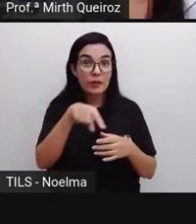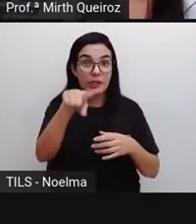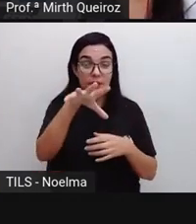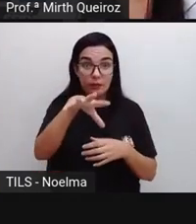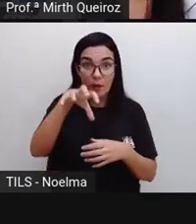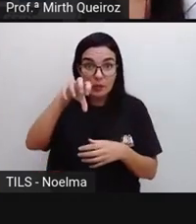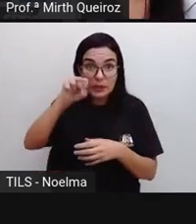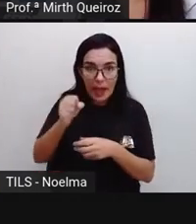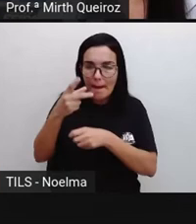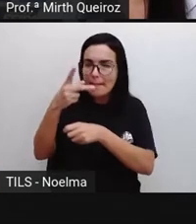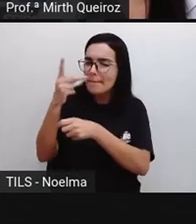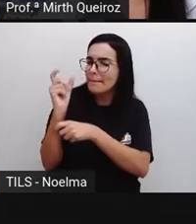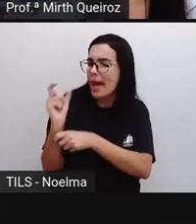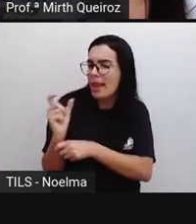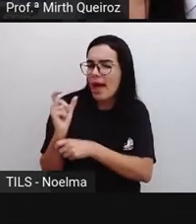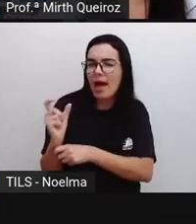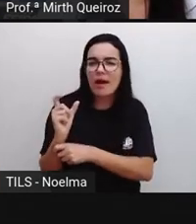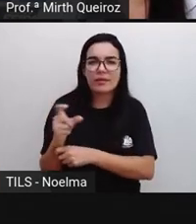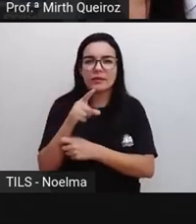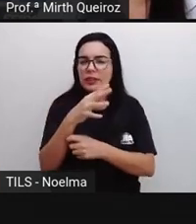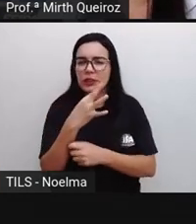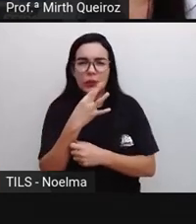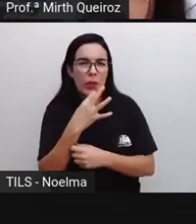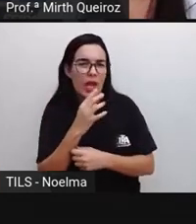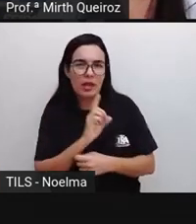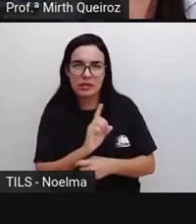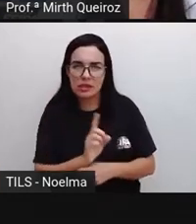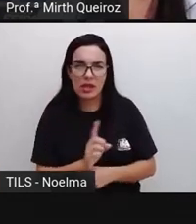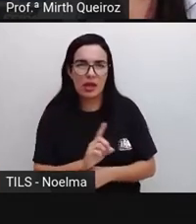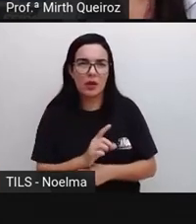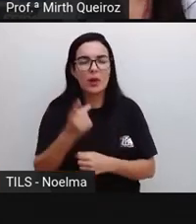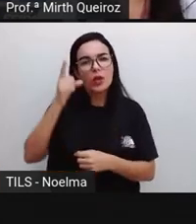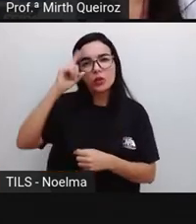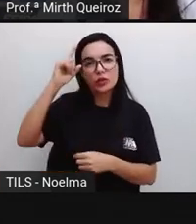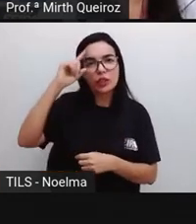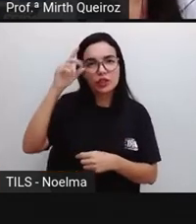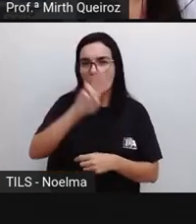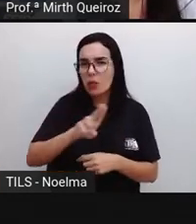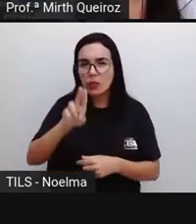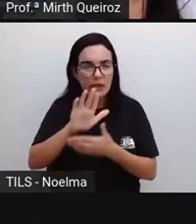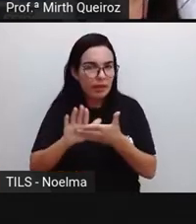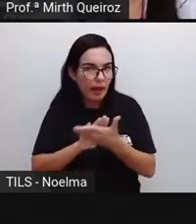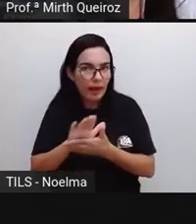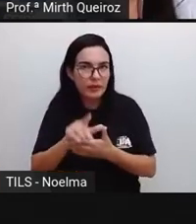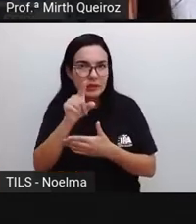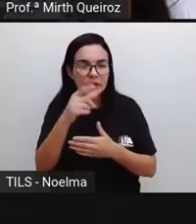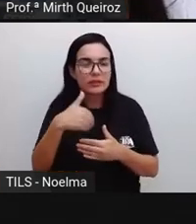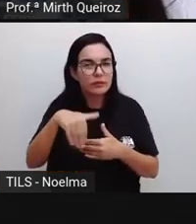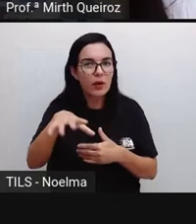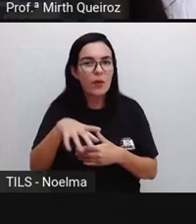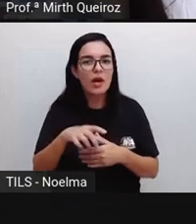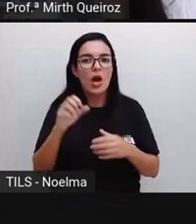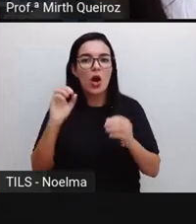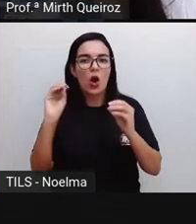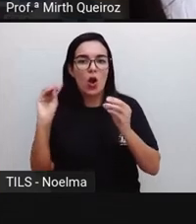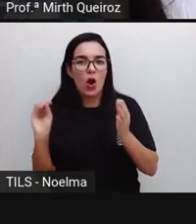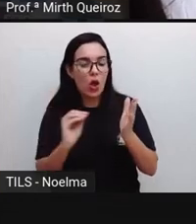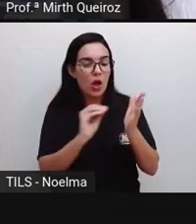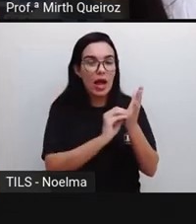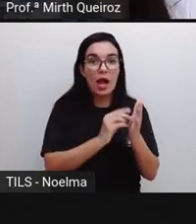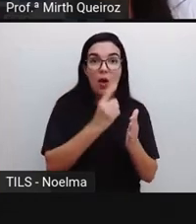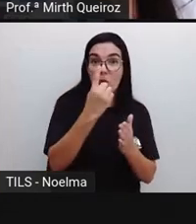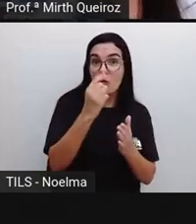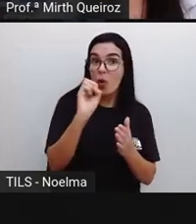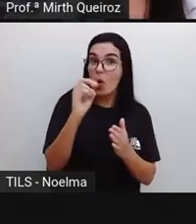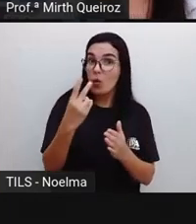dicionário, palavras que não fazem parte do seu dia a dia. Vocês vão inventar um ou dois significados para essa